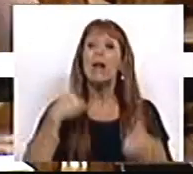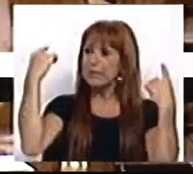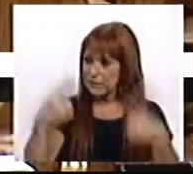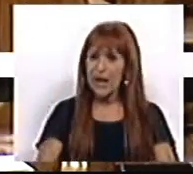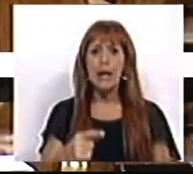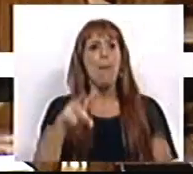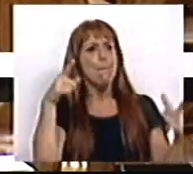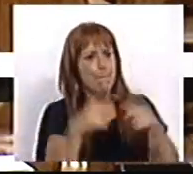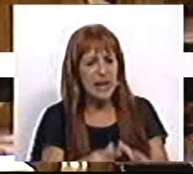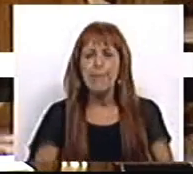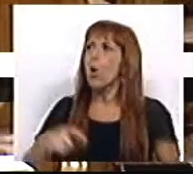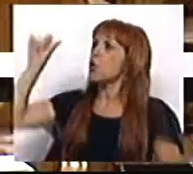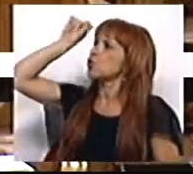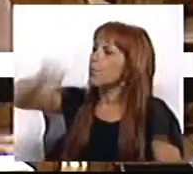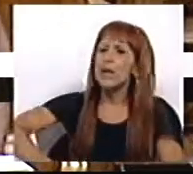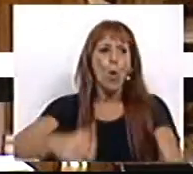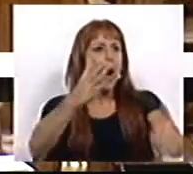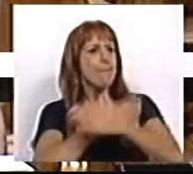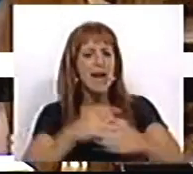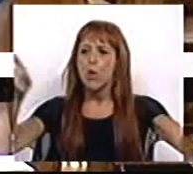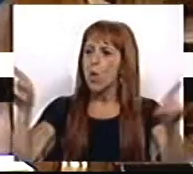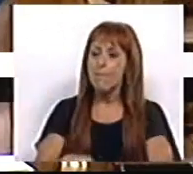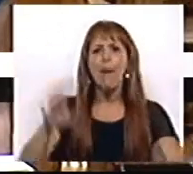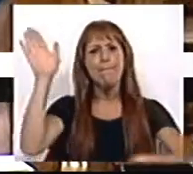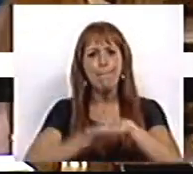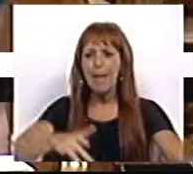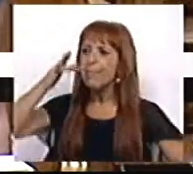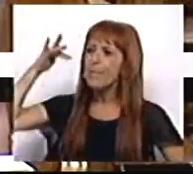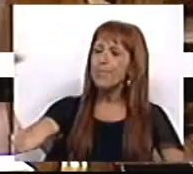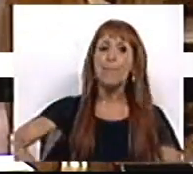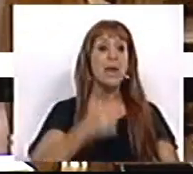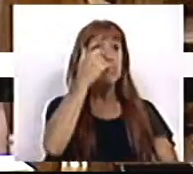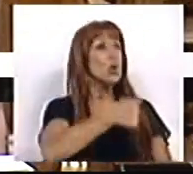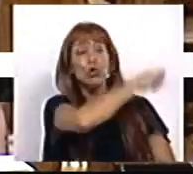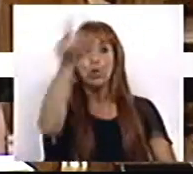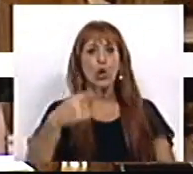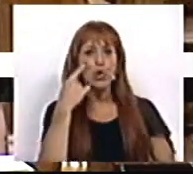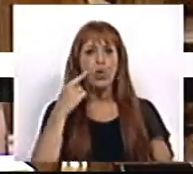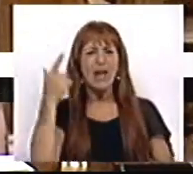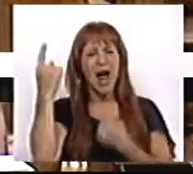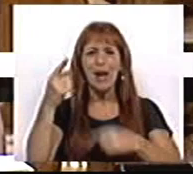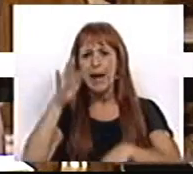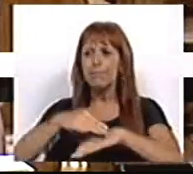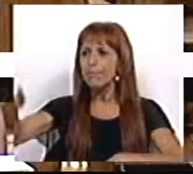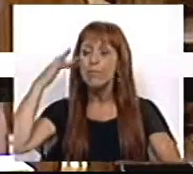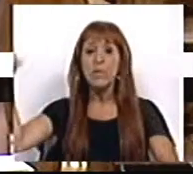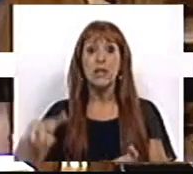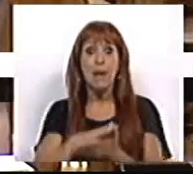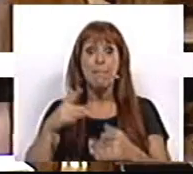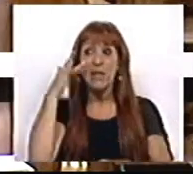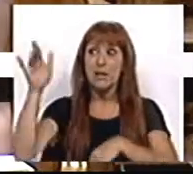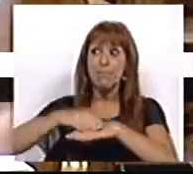tenha um primo, um sobrinho, um amigo, um irmão que não tenha emigrado. Não há uma pessoa que não conheça alguém que emigrou. A vaga de imigração é